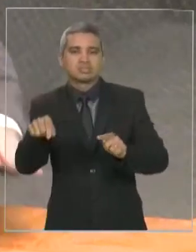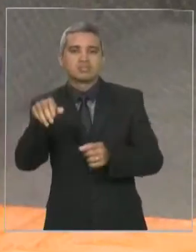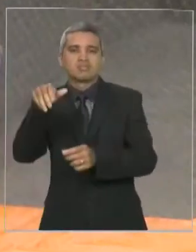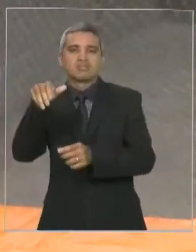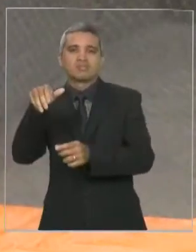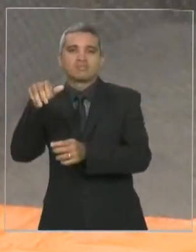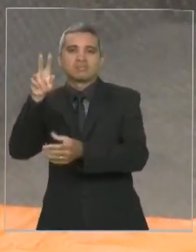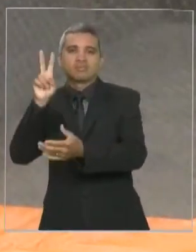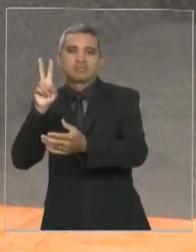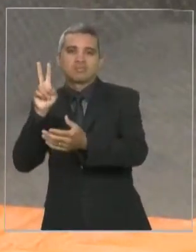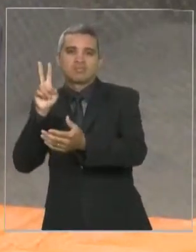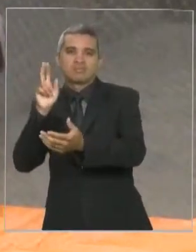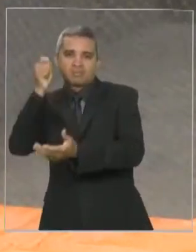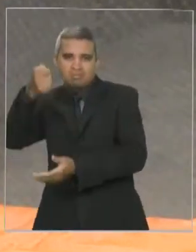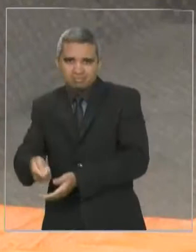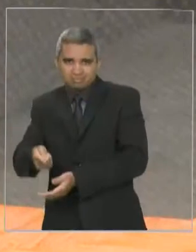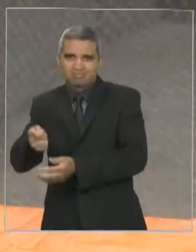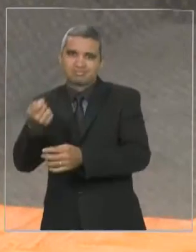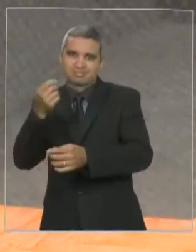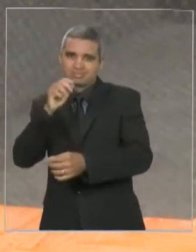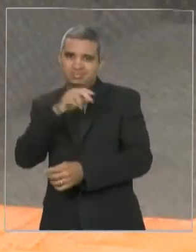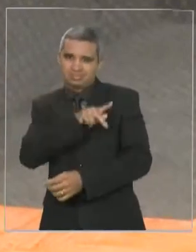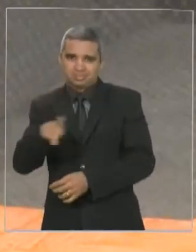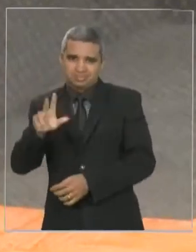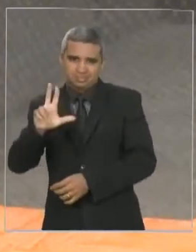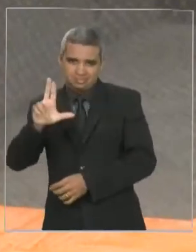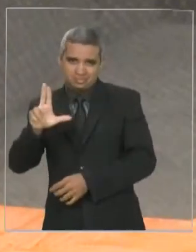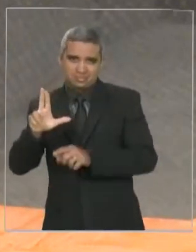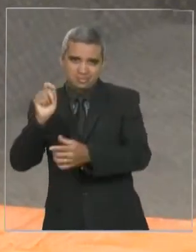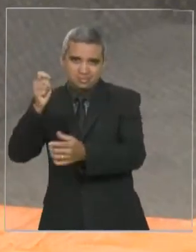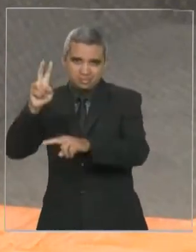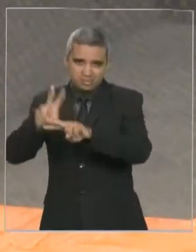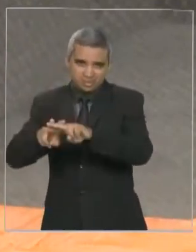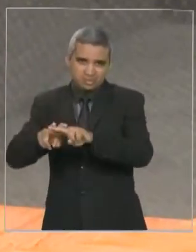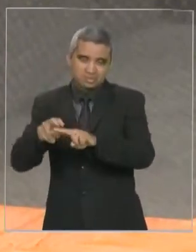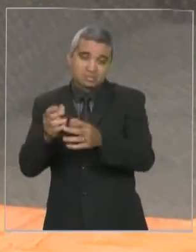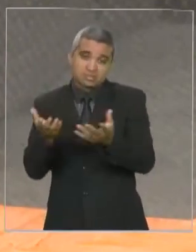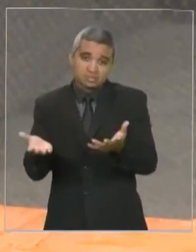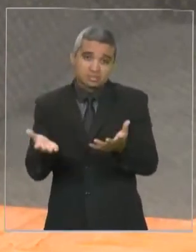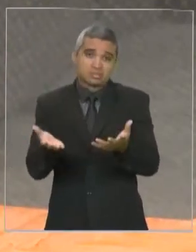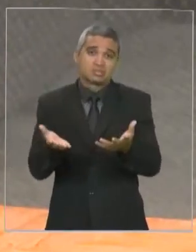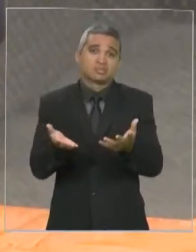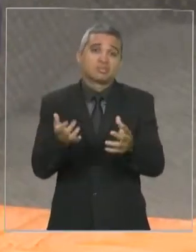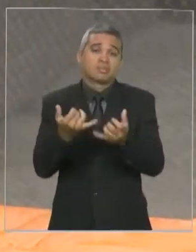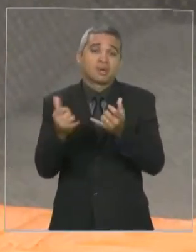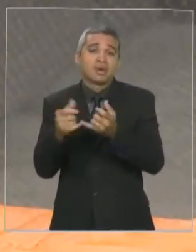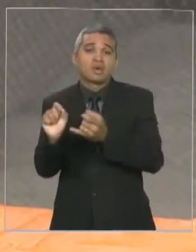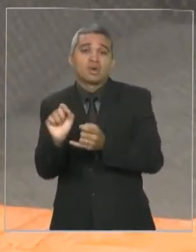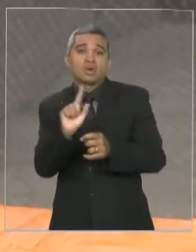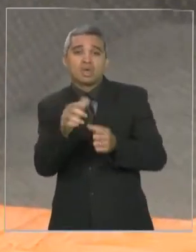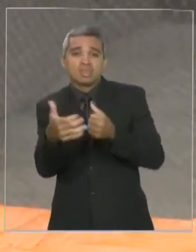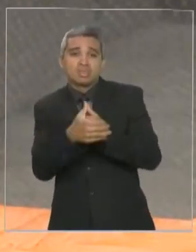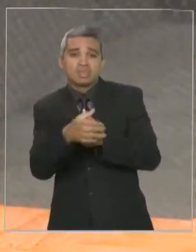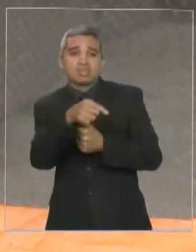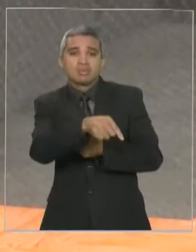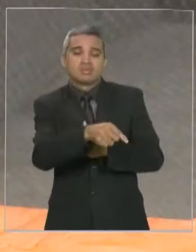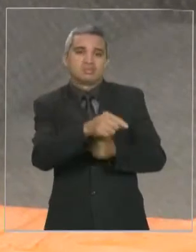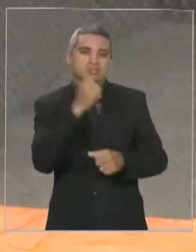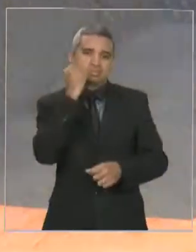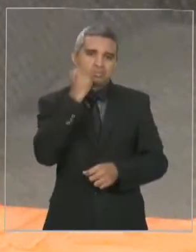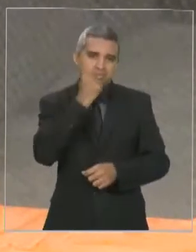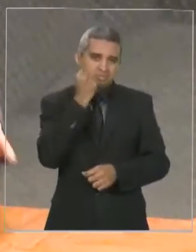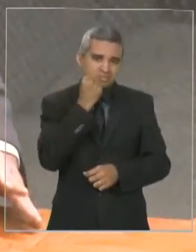e Justiça dá andamento ao processo que pode dar continuidade no Supremo Federal a